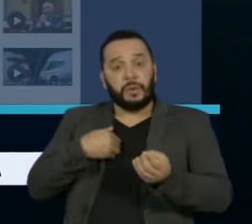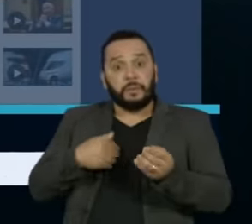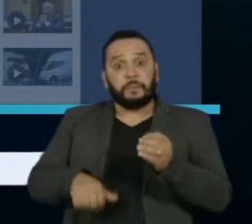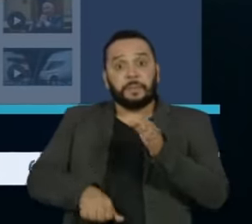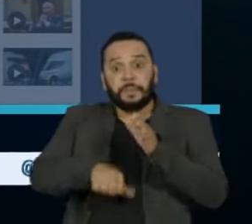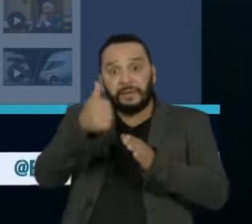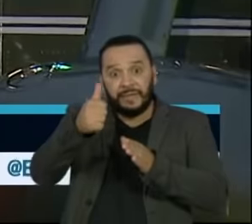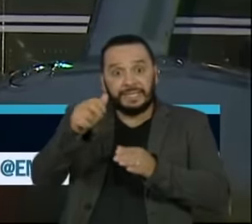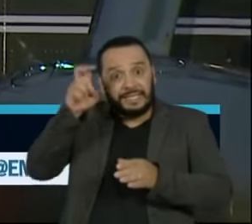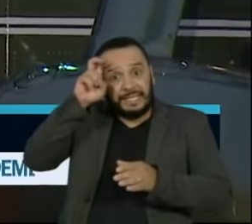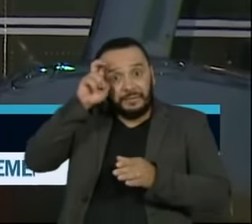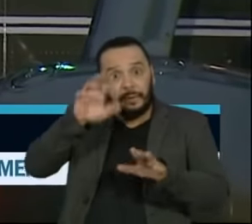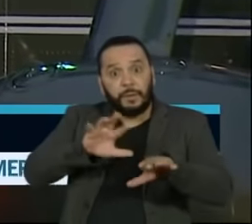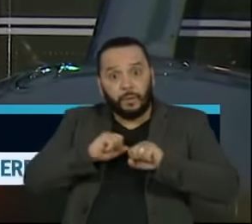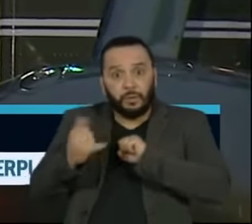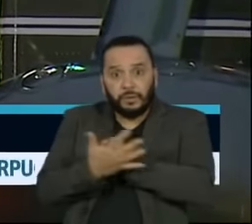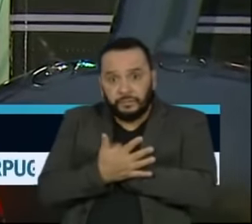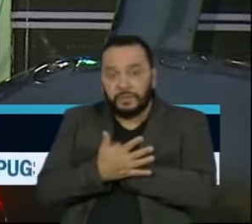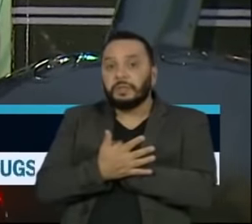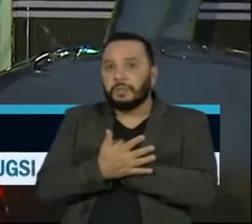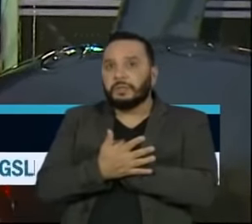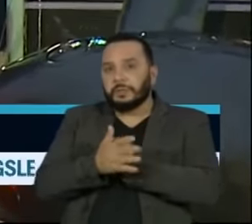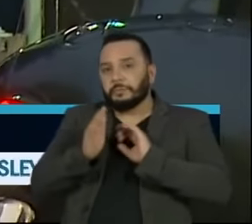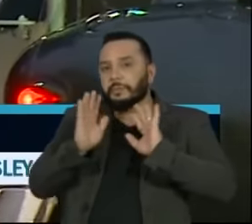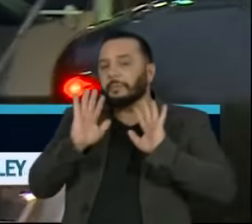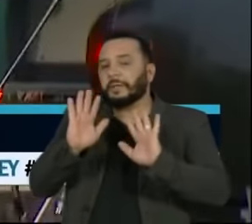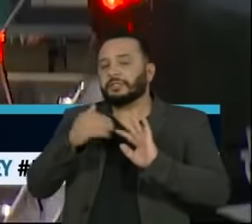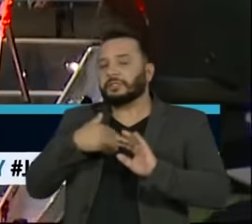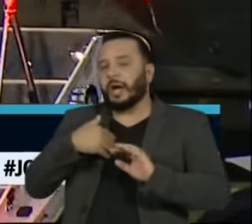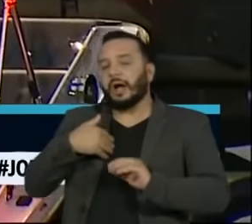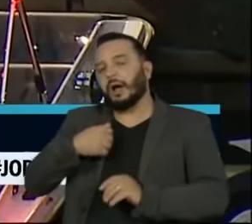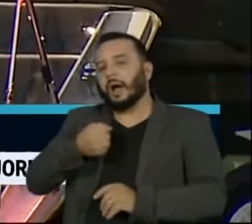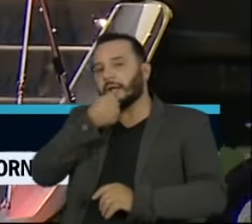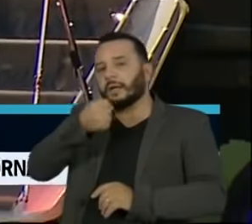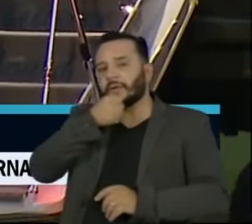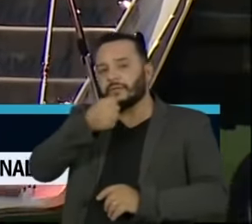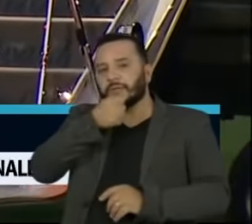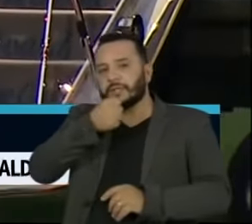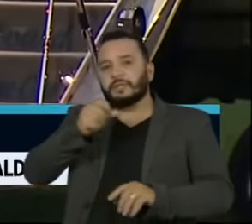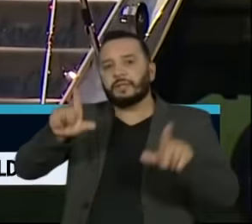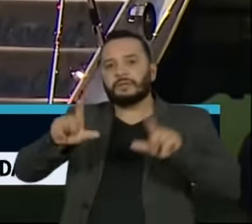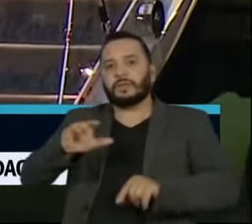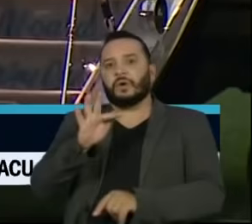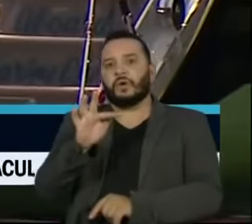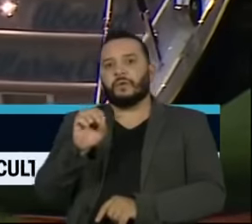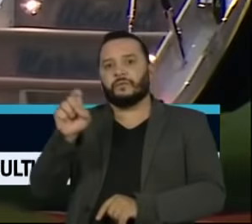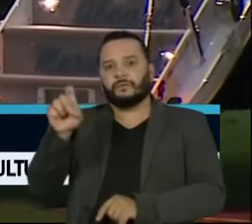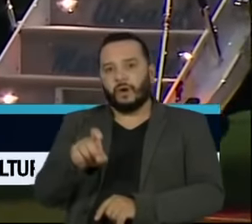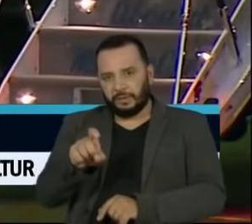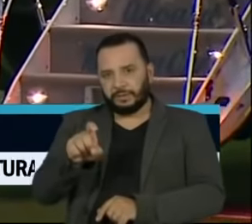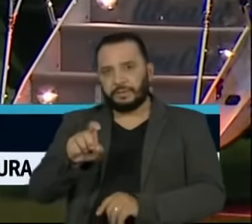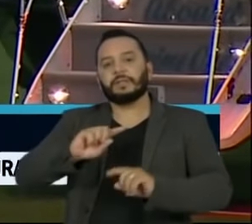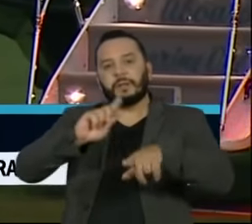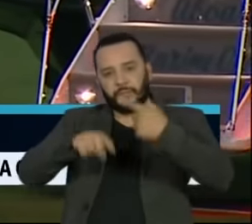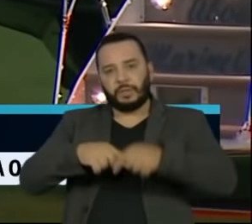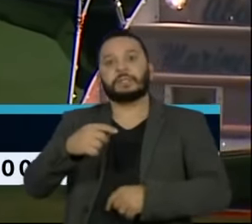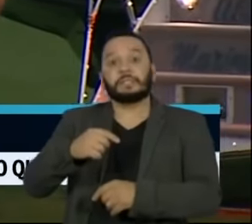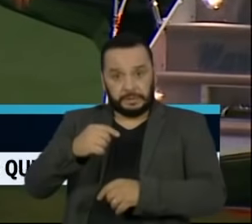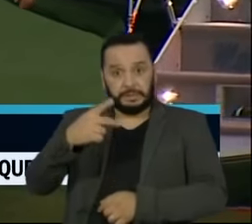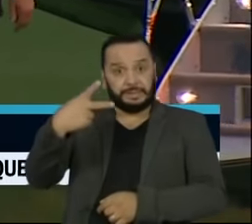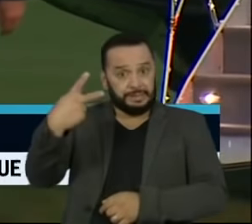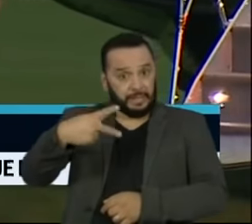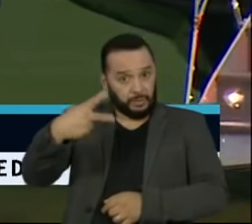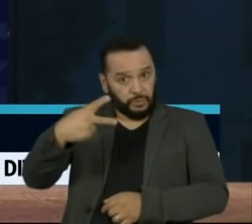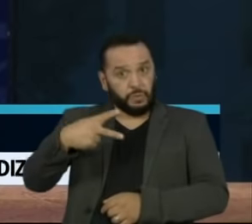que recebeu na quinta-feira, quando deu uma entrevista para o canal Fox News e preferiu esperar o resultado do segundo teste para